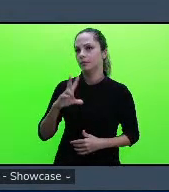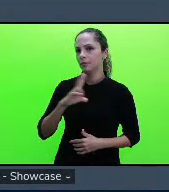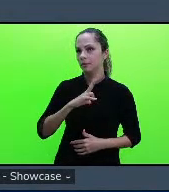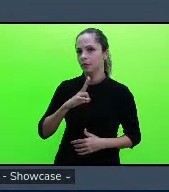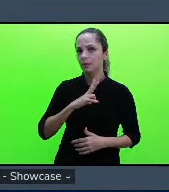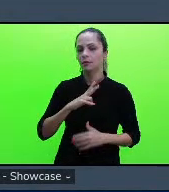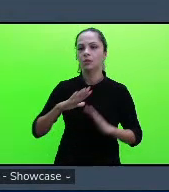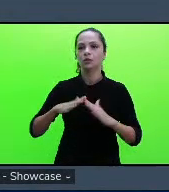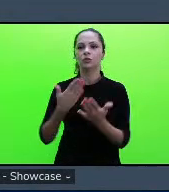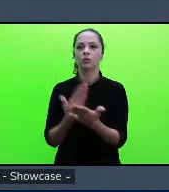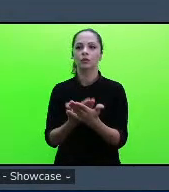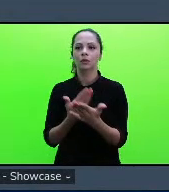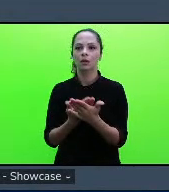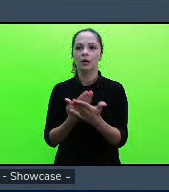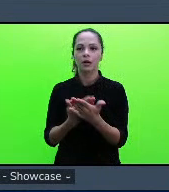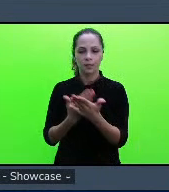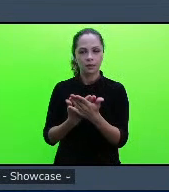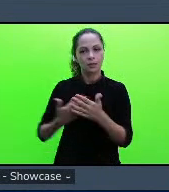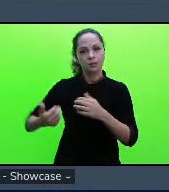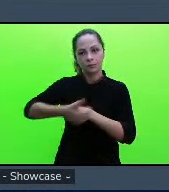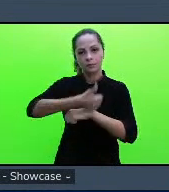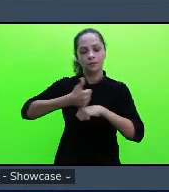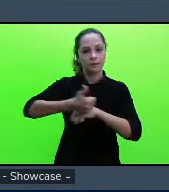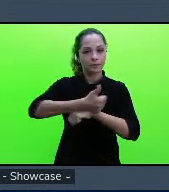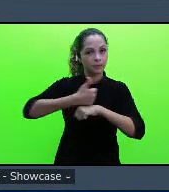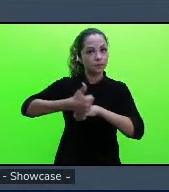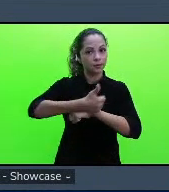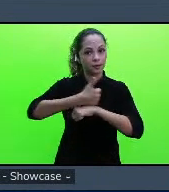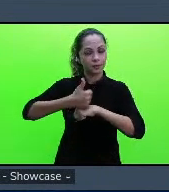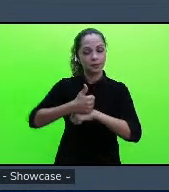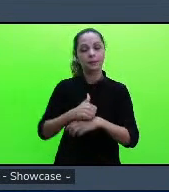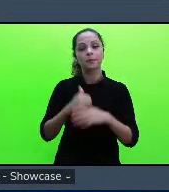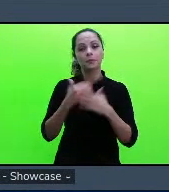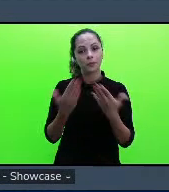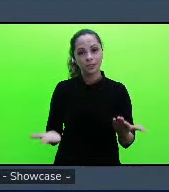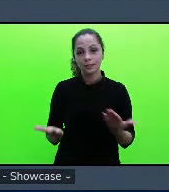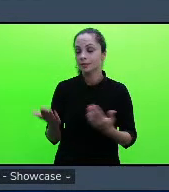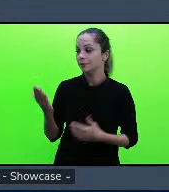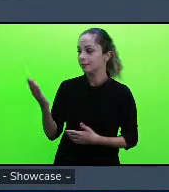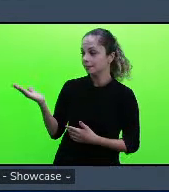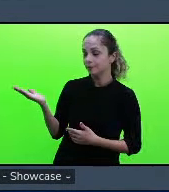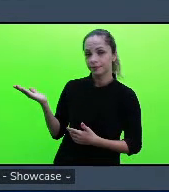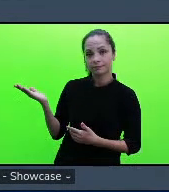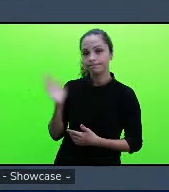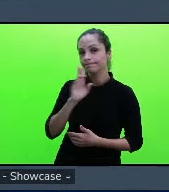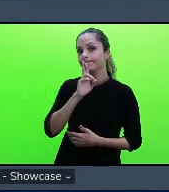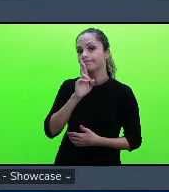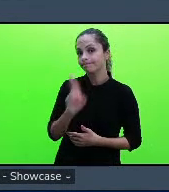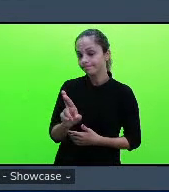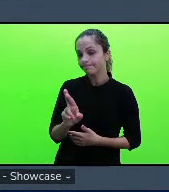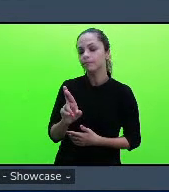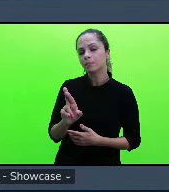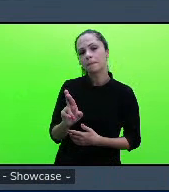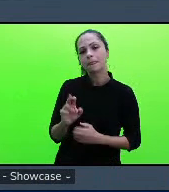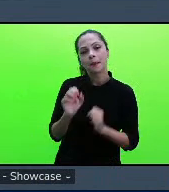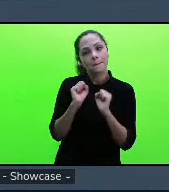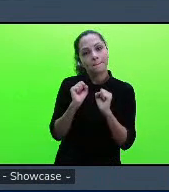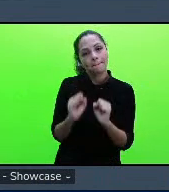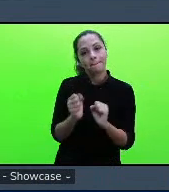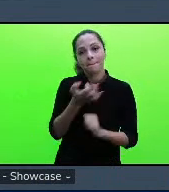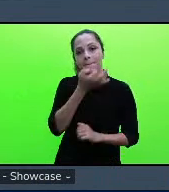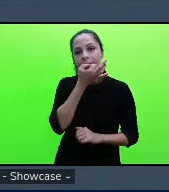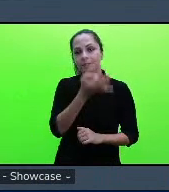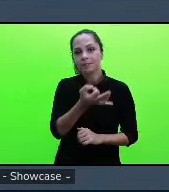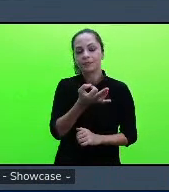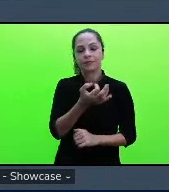destes então a gente com esse resultado a gente pode pode sugerir né que os estudantes recém